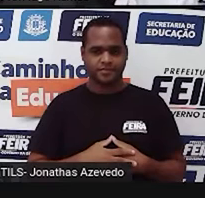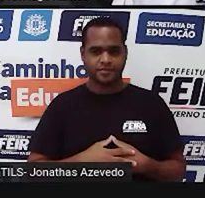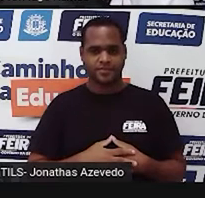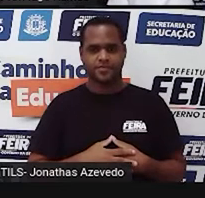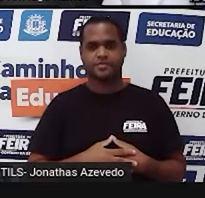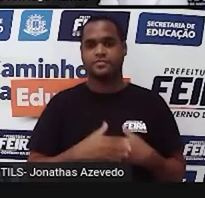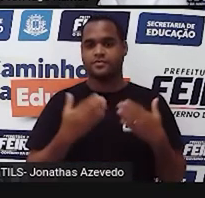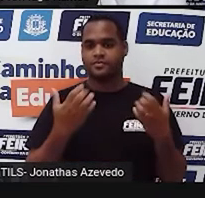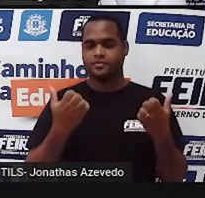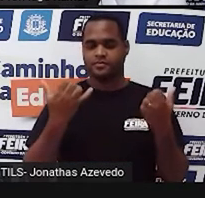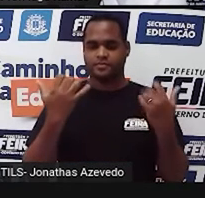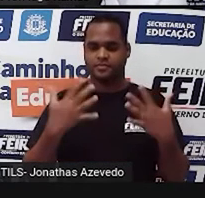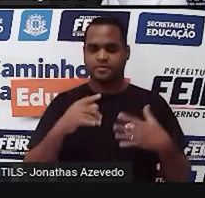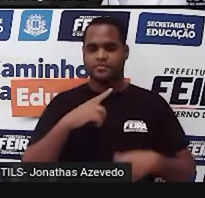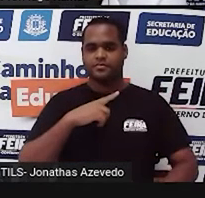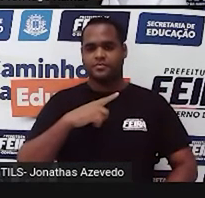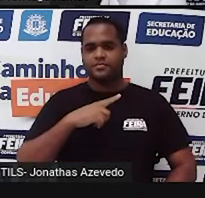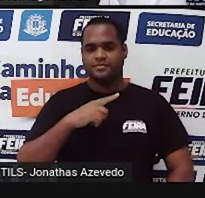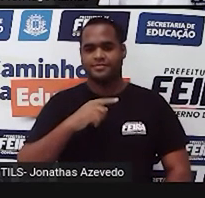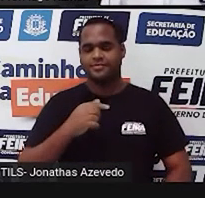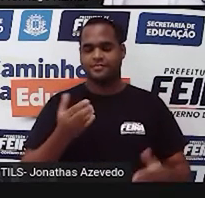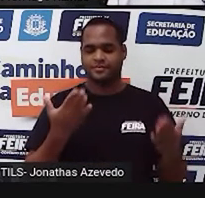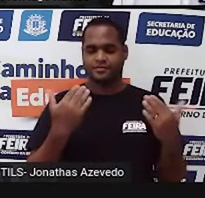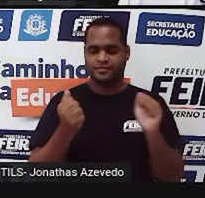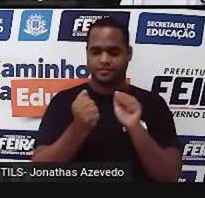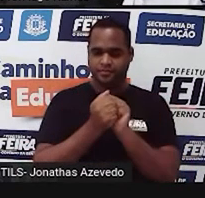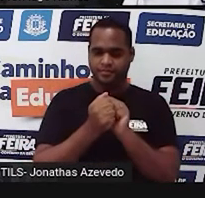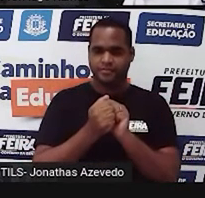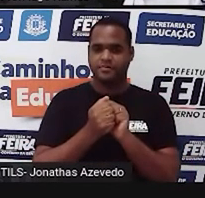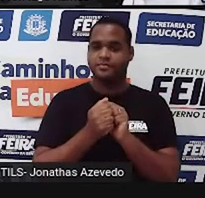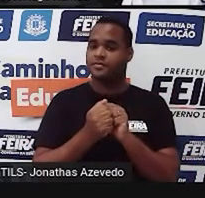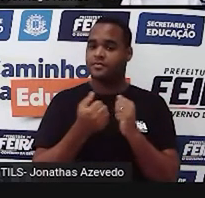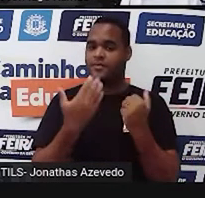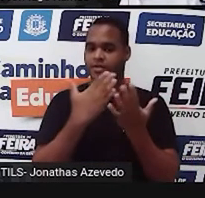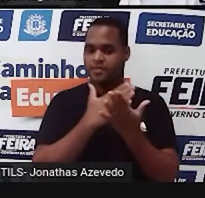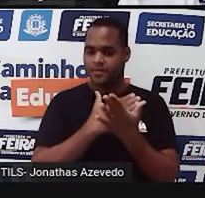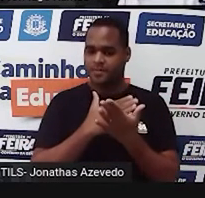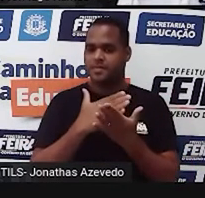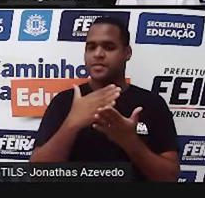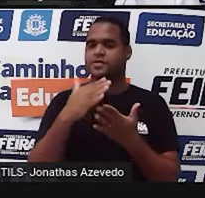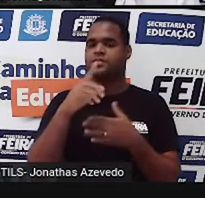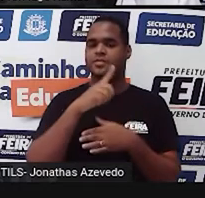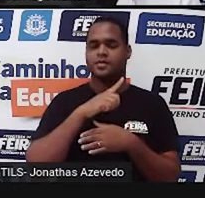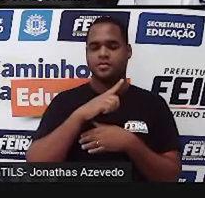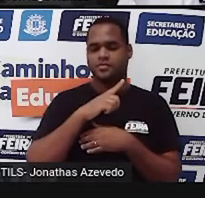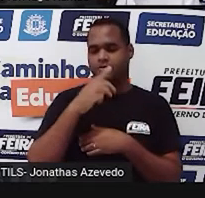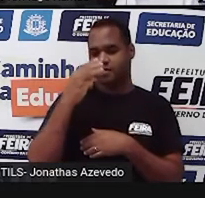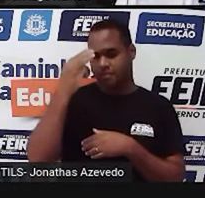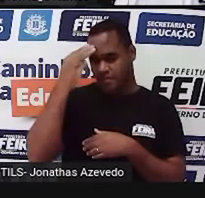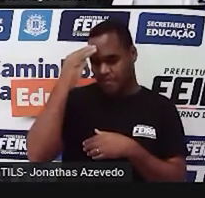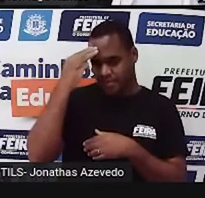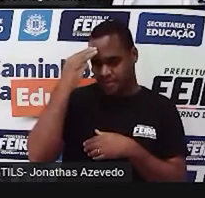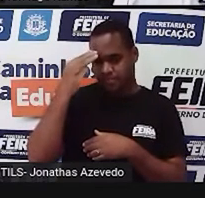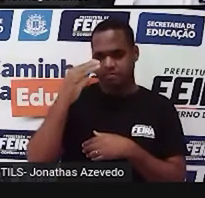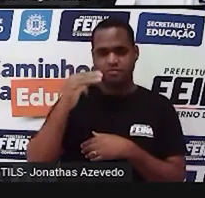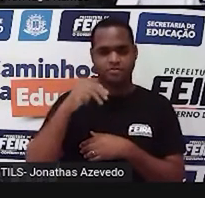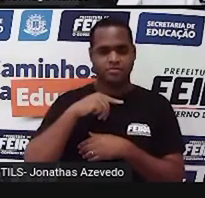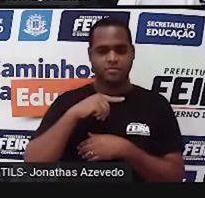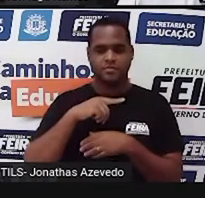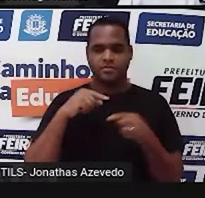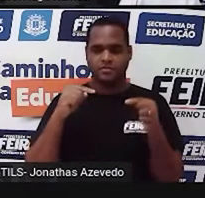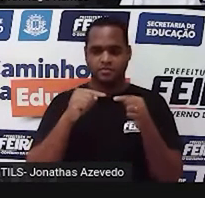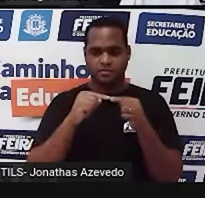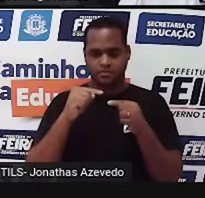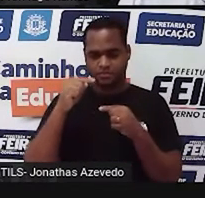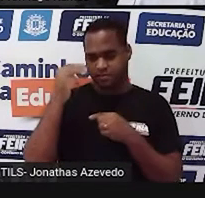Vão então? Seguindo? Vem aqui comigo, eu quero fazer com você um exercício de memória, né? O que é um